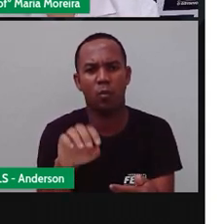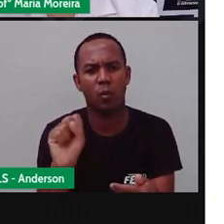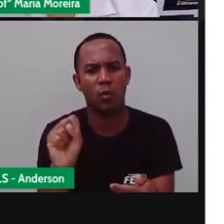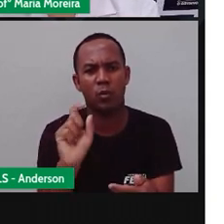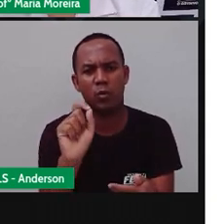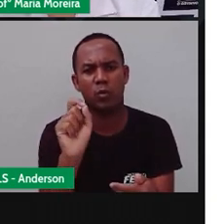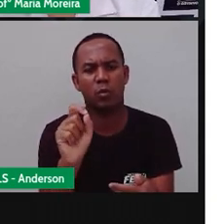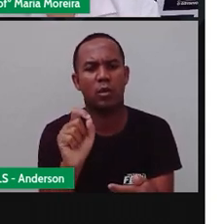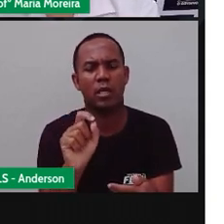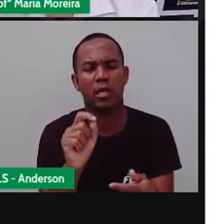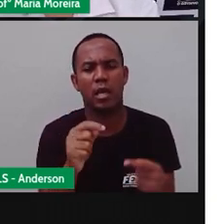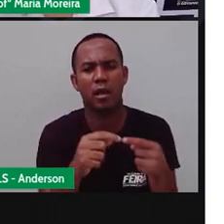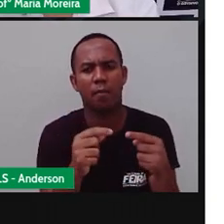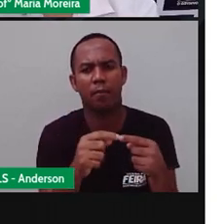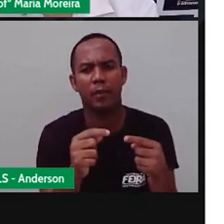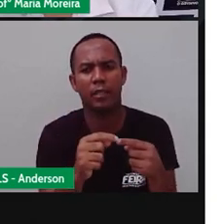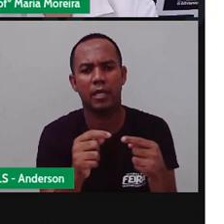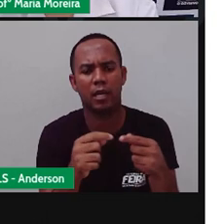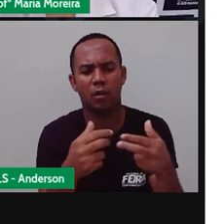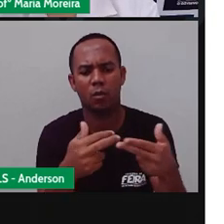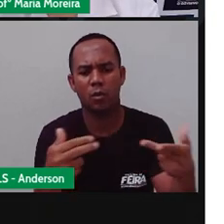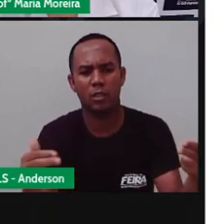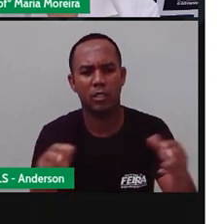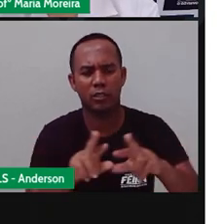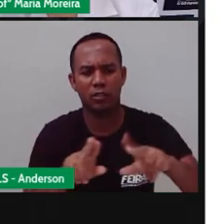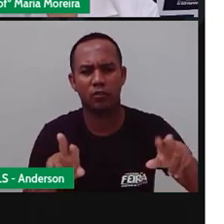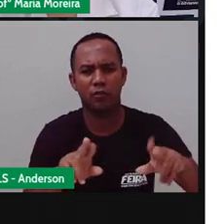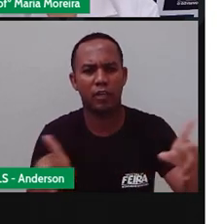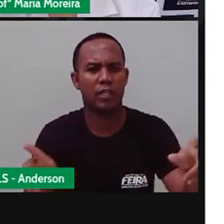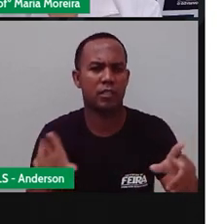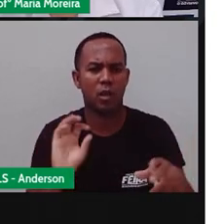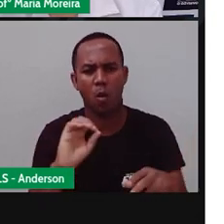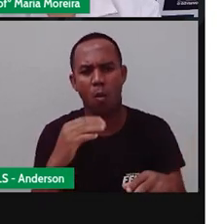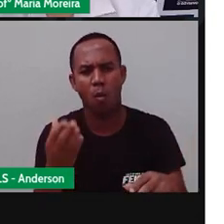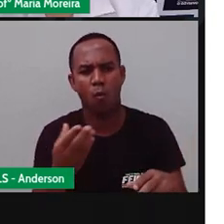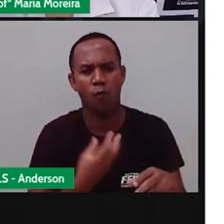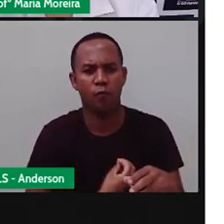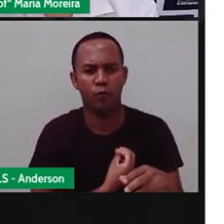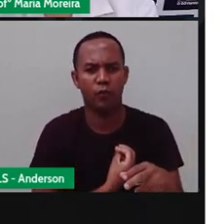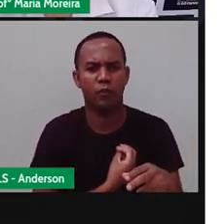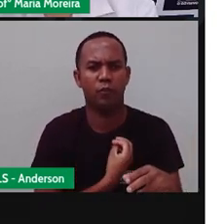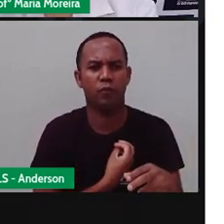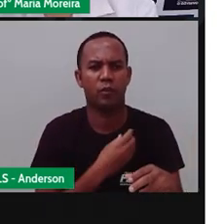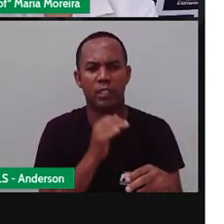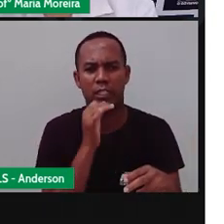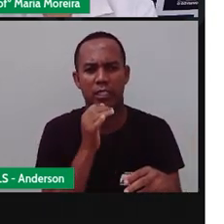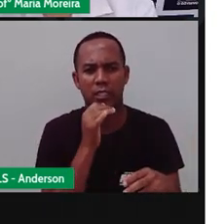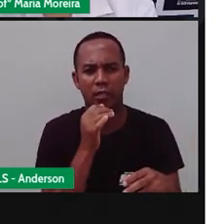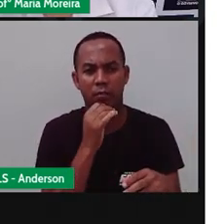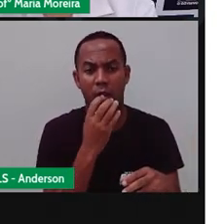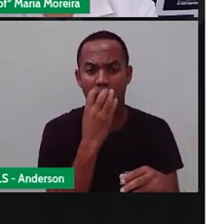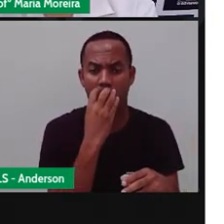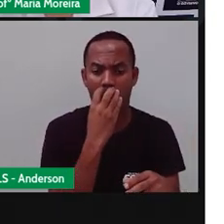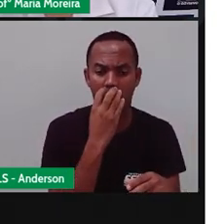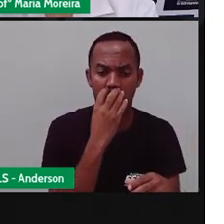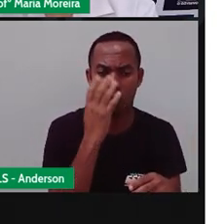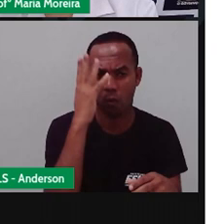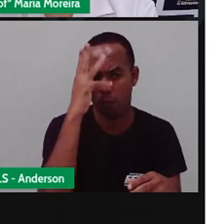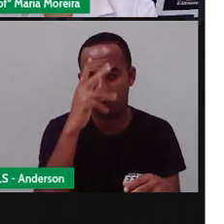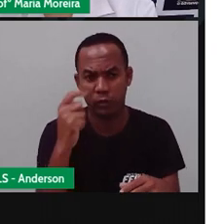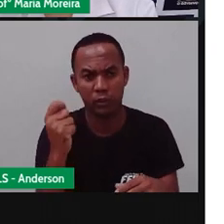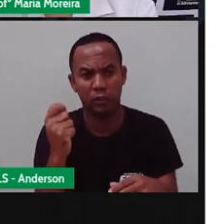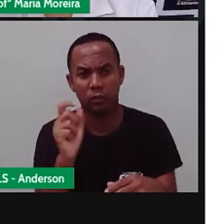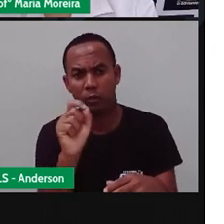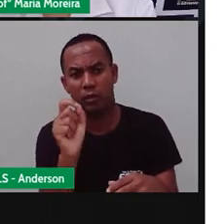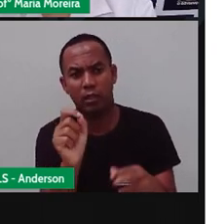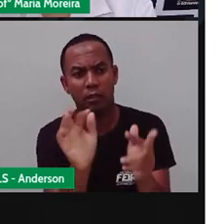de objetos ou seres vivos, por exemplo. Aquele cão é bonito. É um substantivo comum.